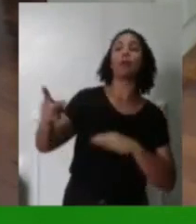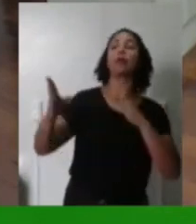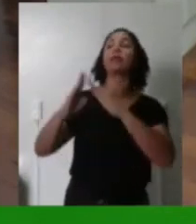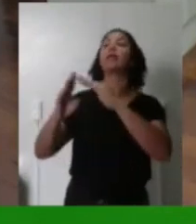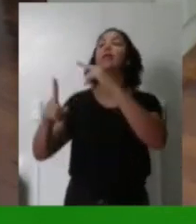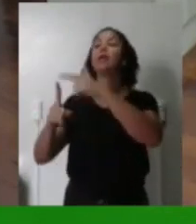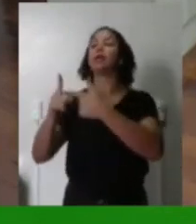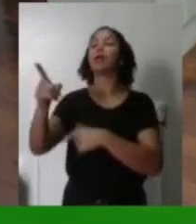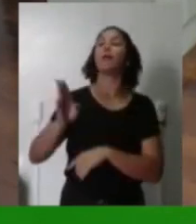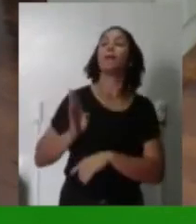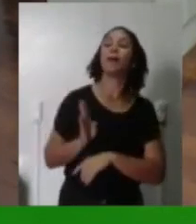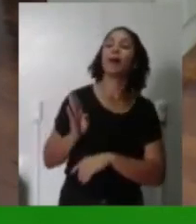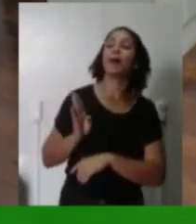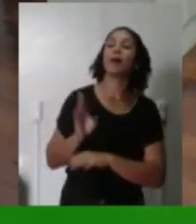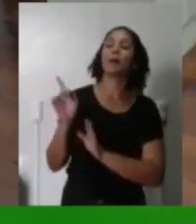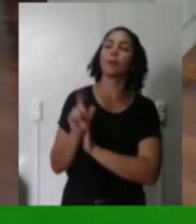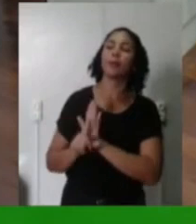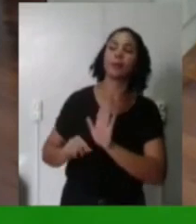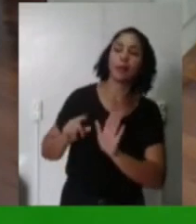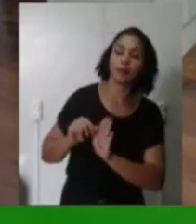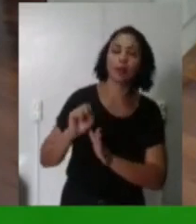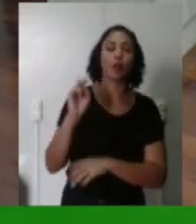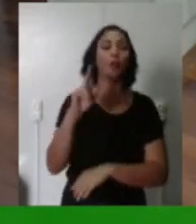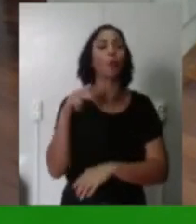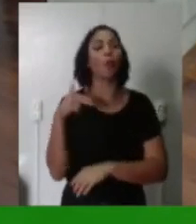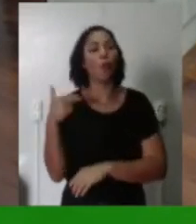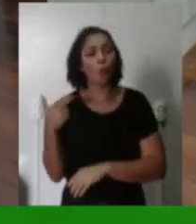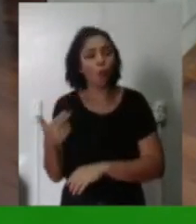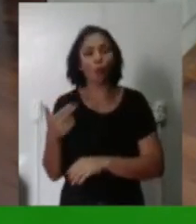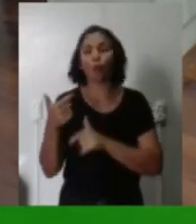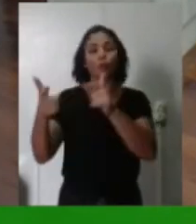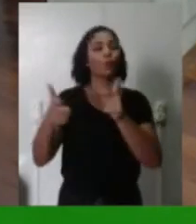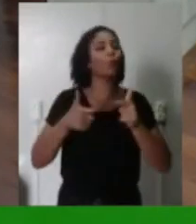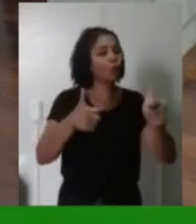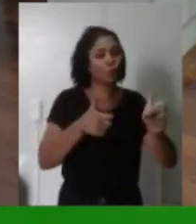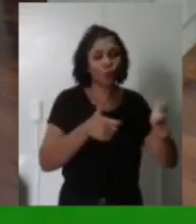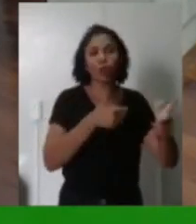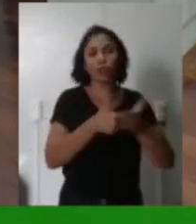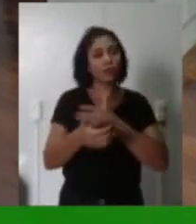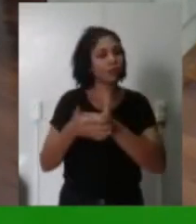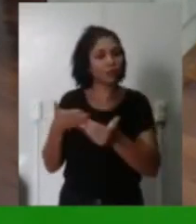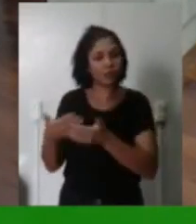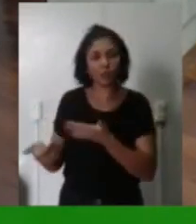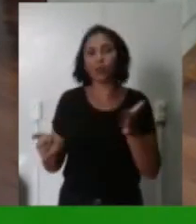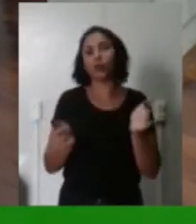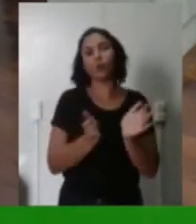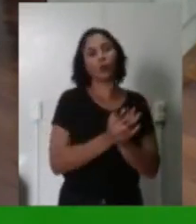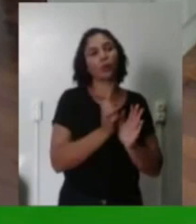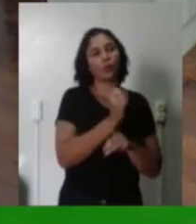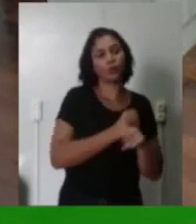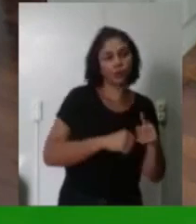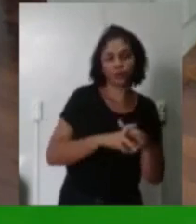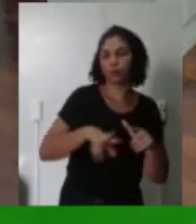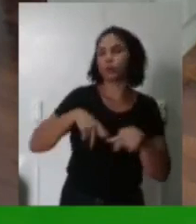Pinheiro Seja Seja onde for Seja no clube social Na praça